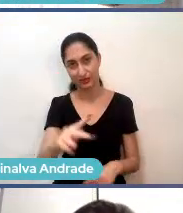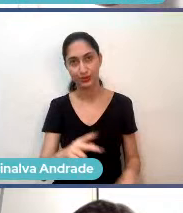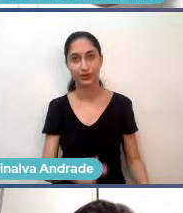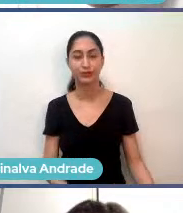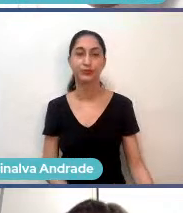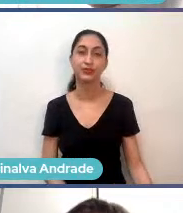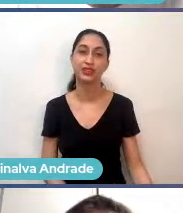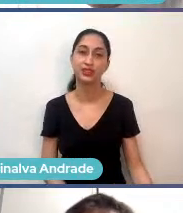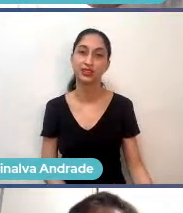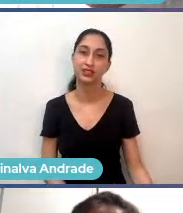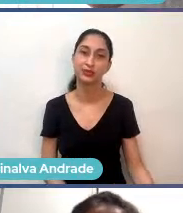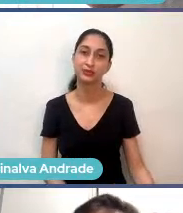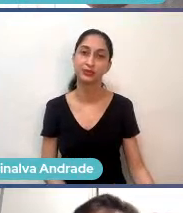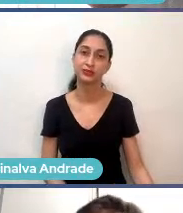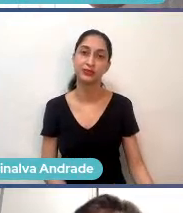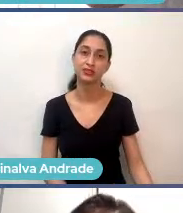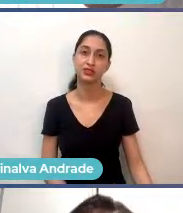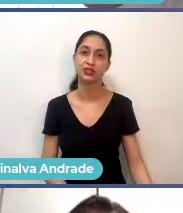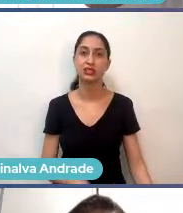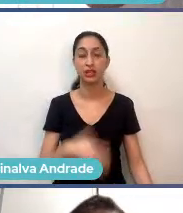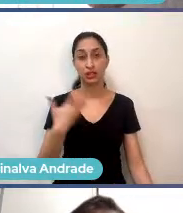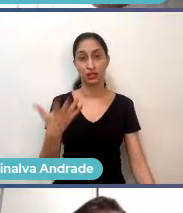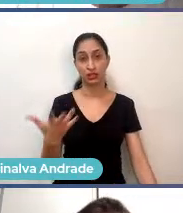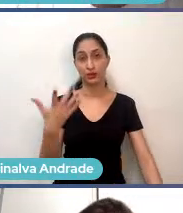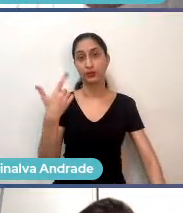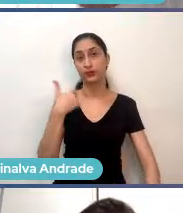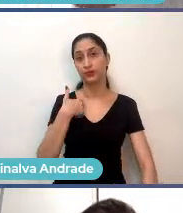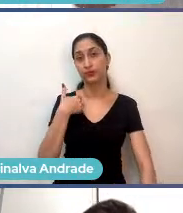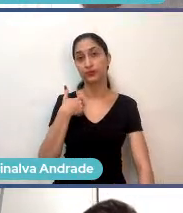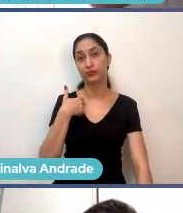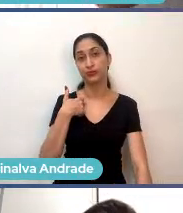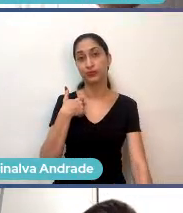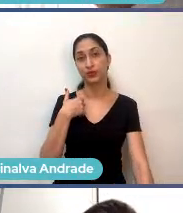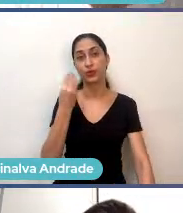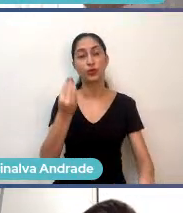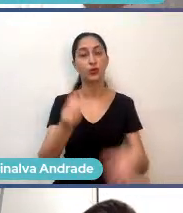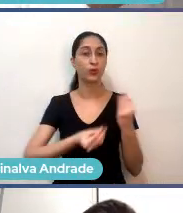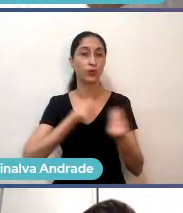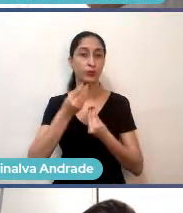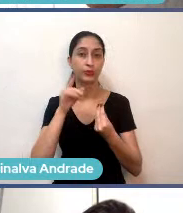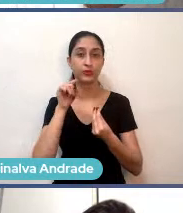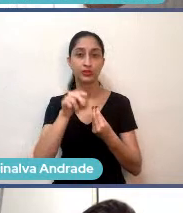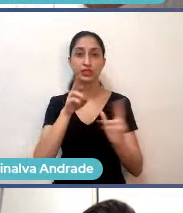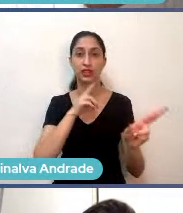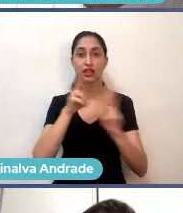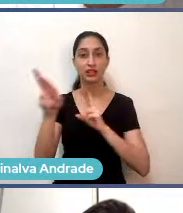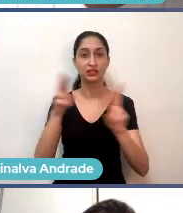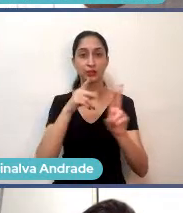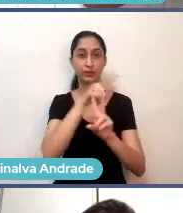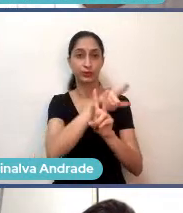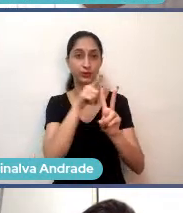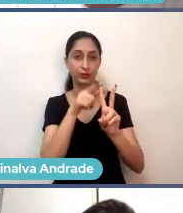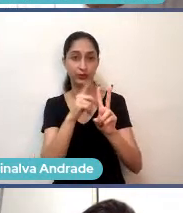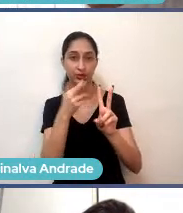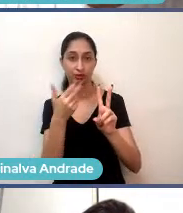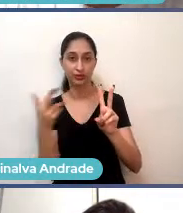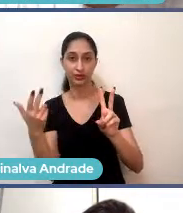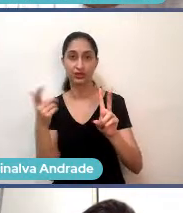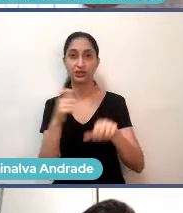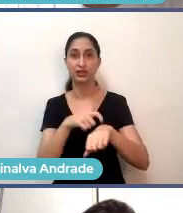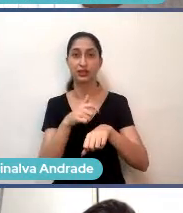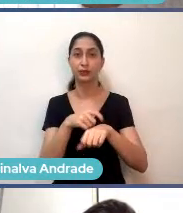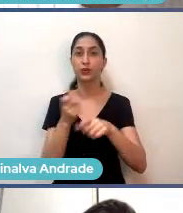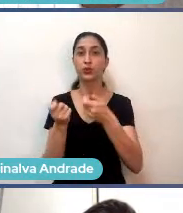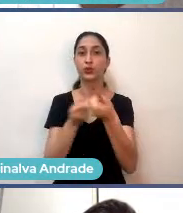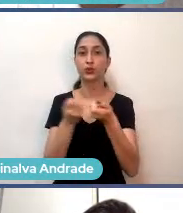uma coisa que eu queria saber, Laís, que acho que você está perguntando, como você lida com duas coisas ao mesmo tempo, com gerenciar o tempo aí